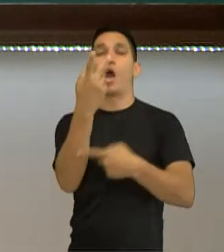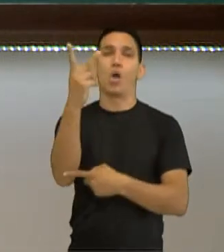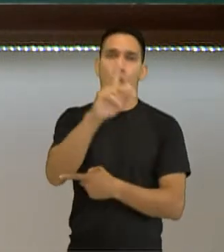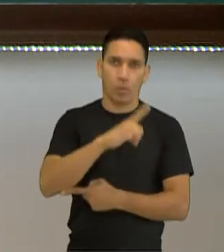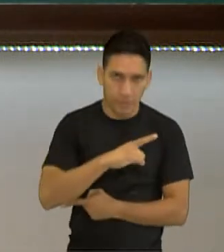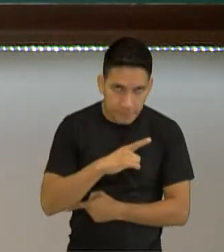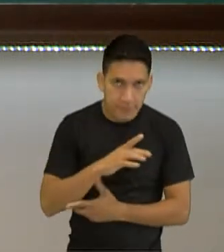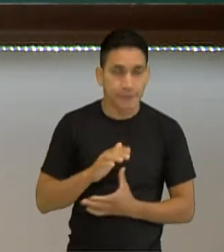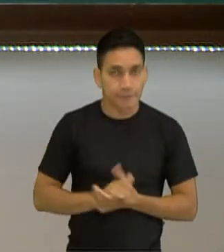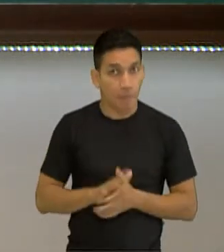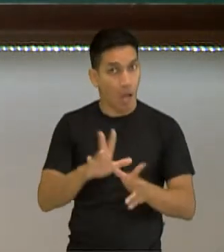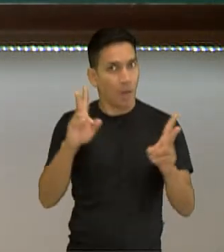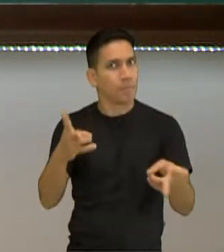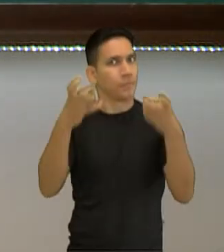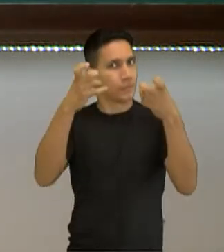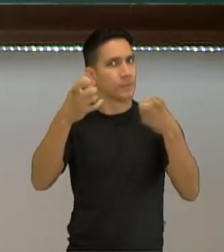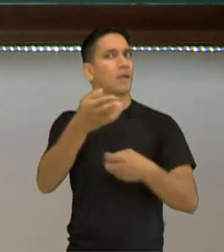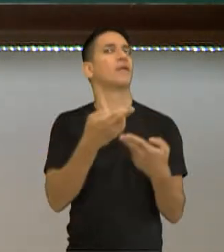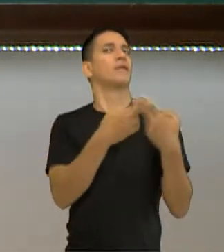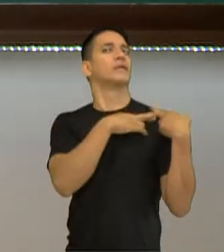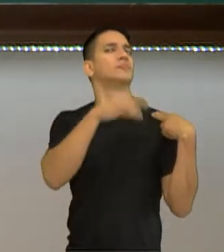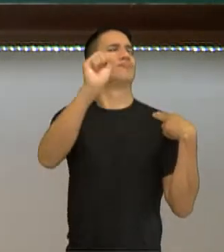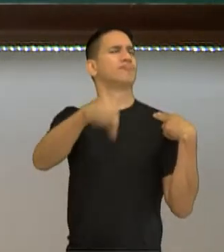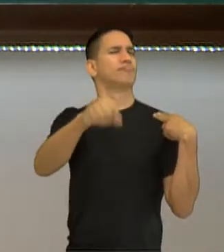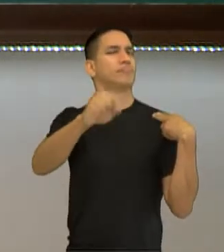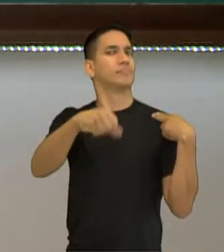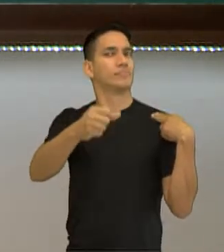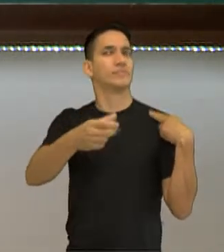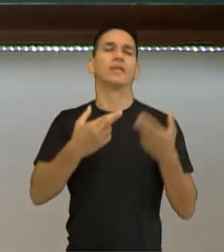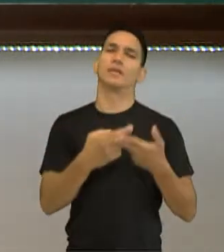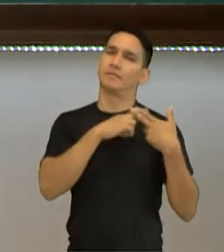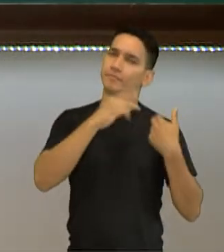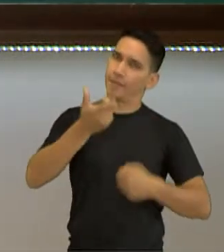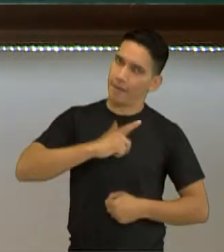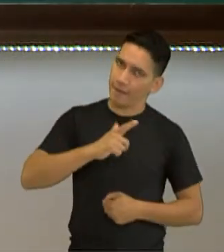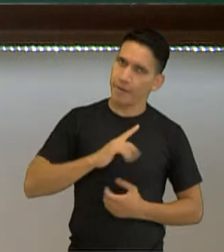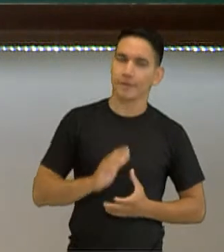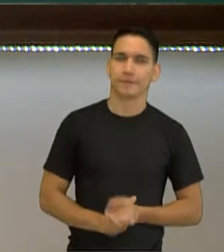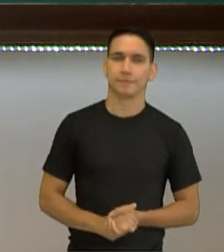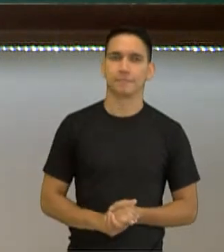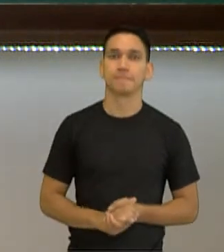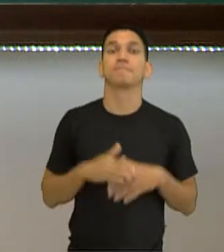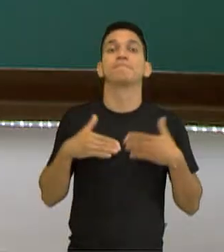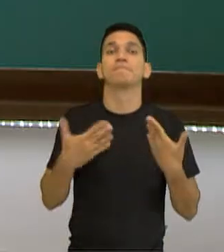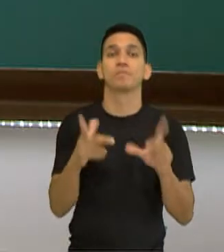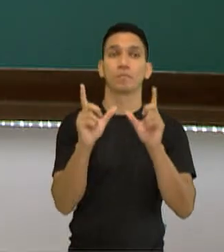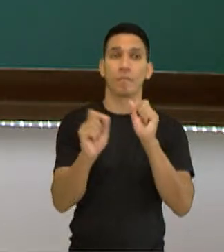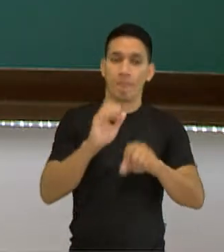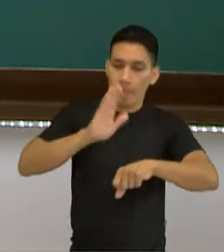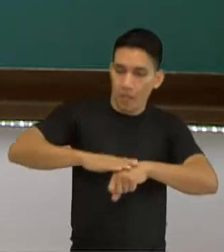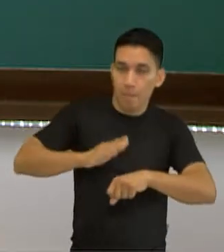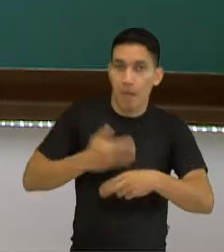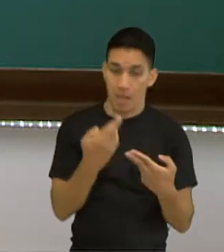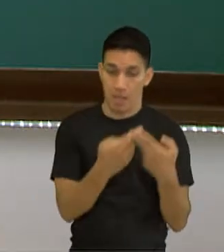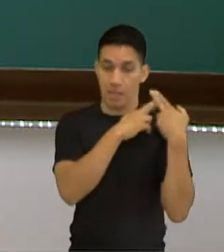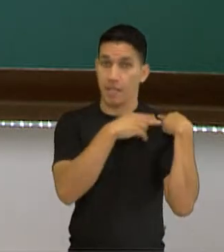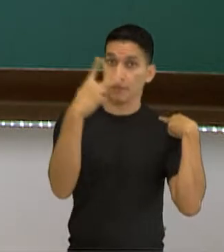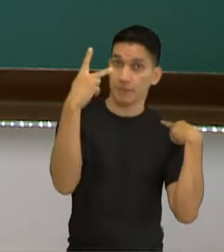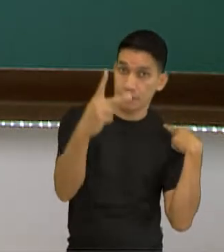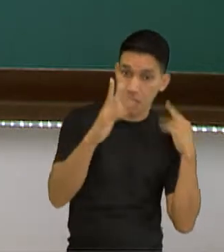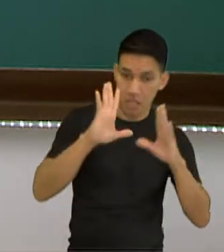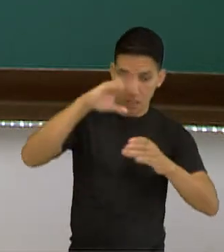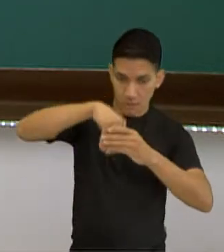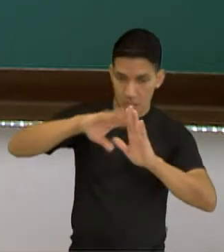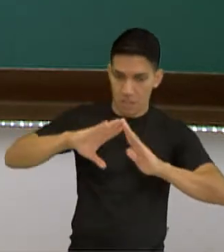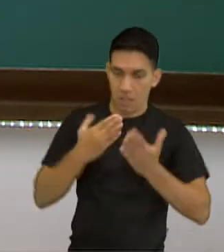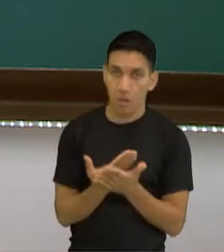Mas, percebeu, você tem sim responsabilidades. E nessas responsabilidades escolares,